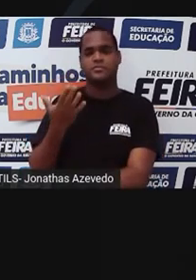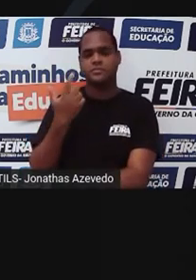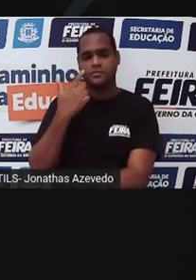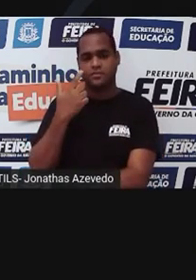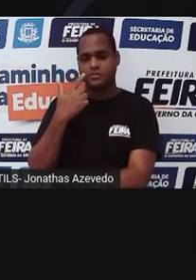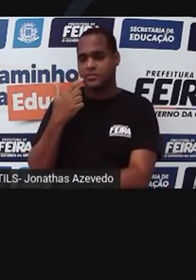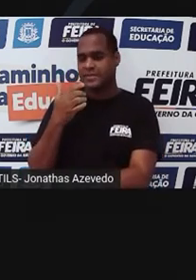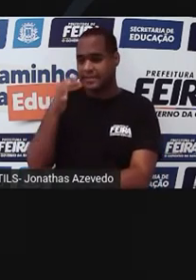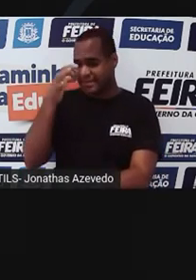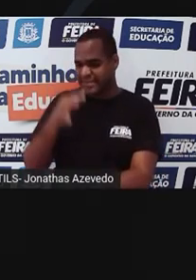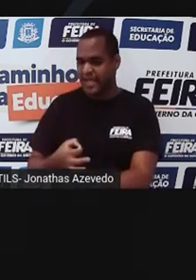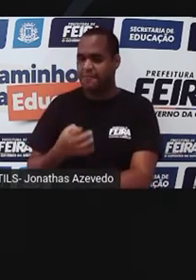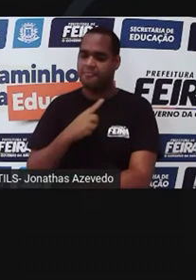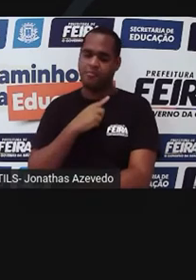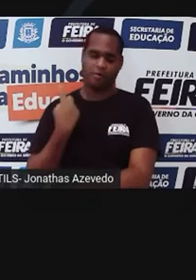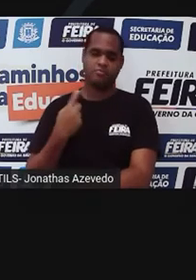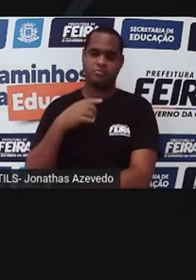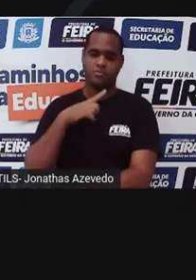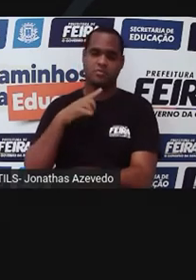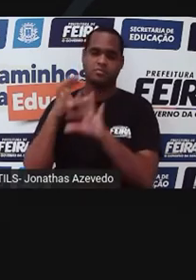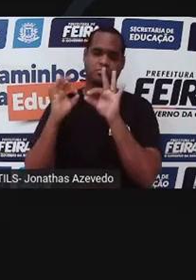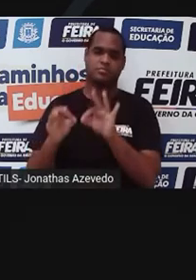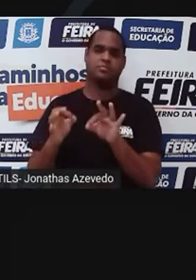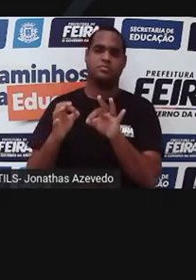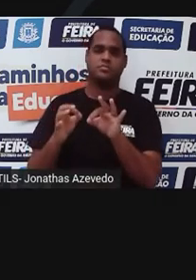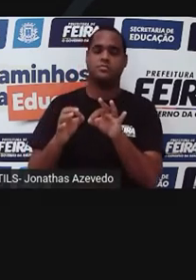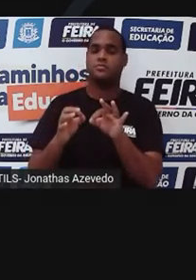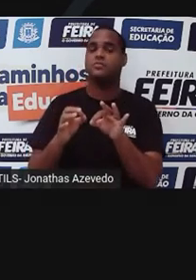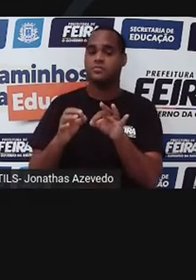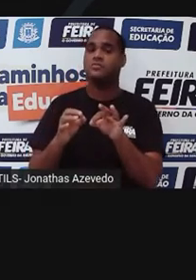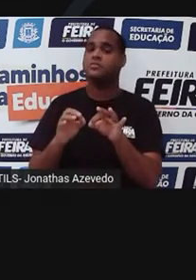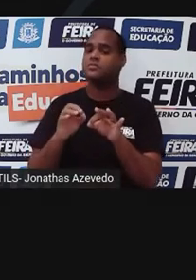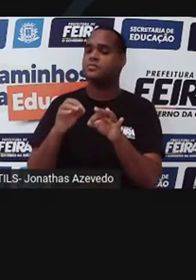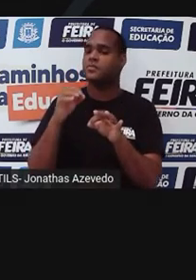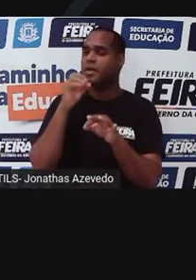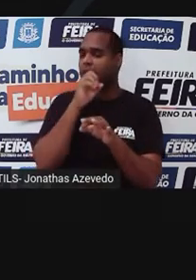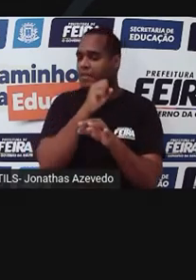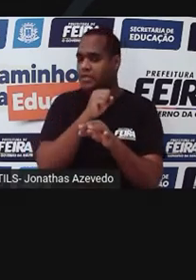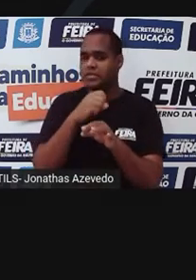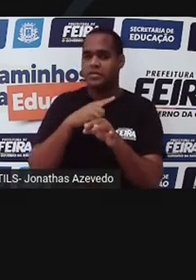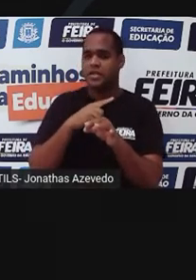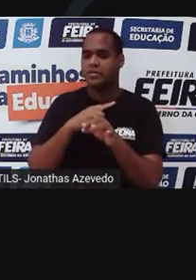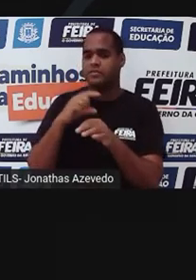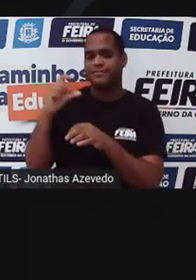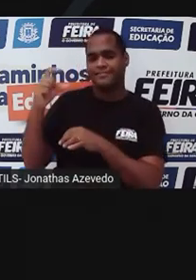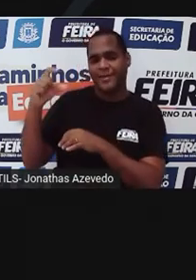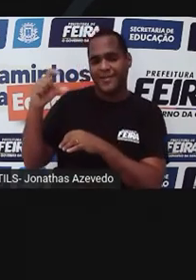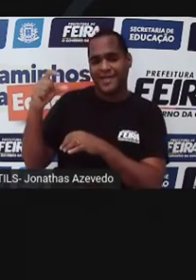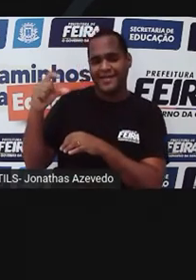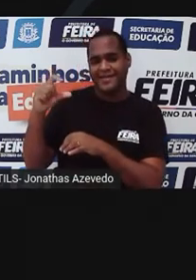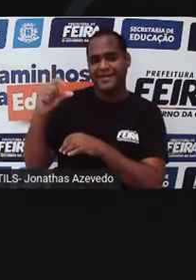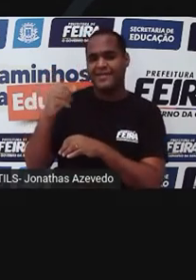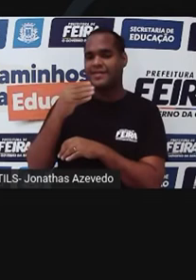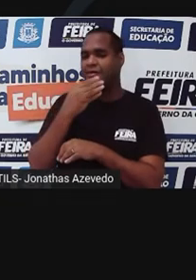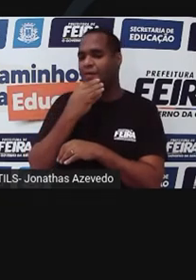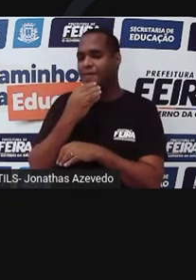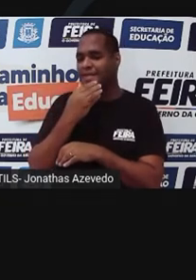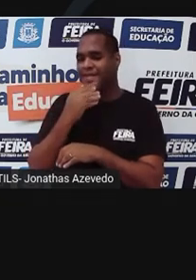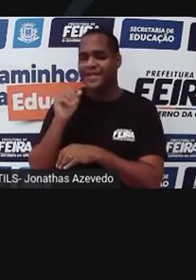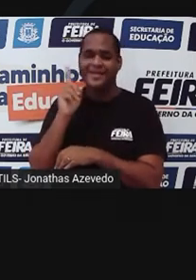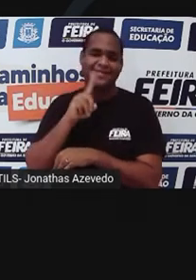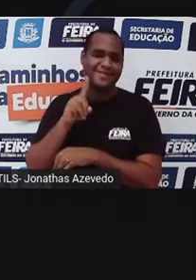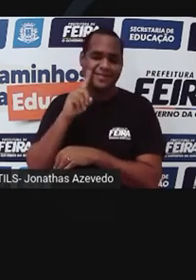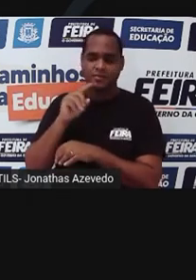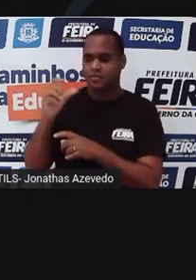sentença de morte, praticamente. Muito bem. Rapidamente, o laboratório do Dr. Robert Gallo, nos Estados